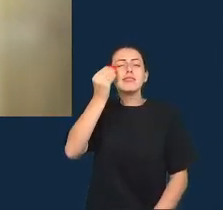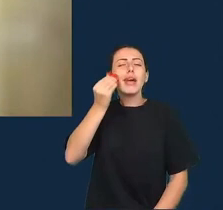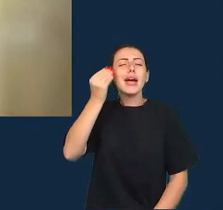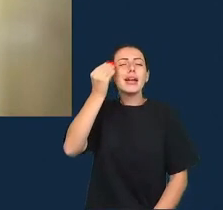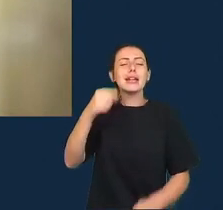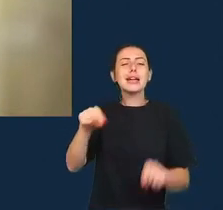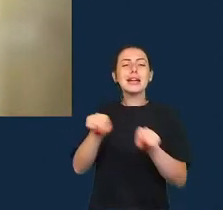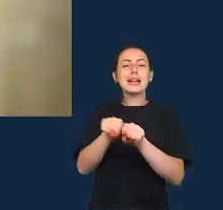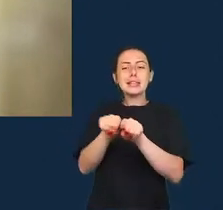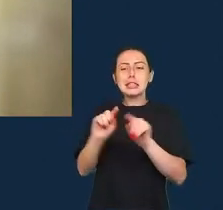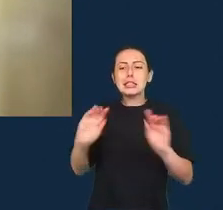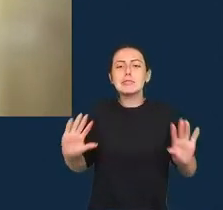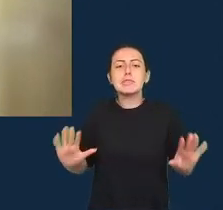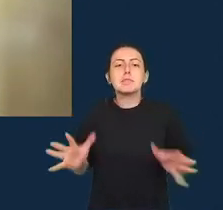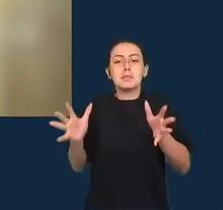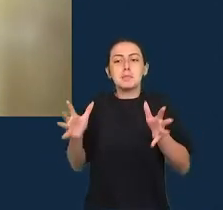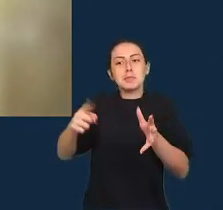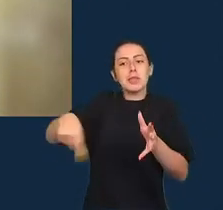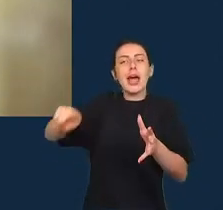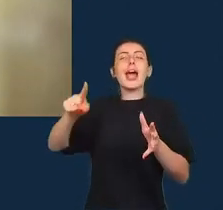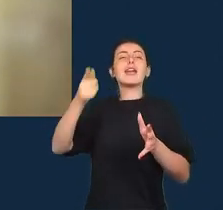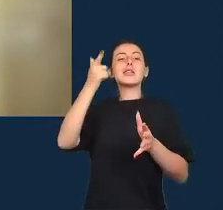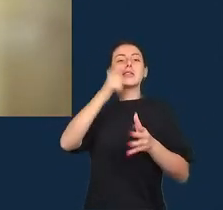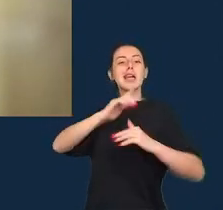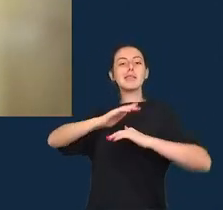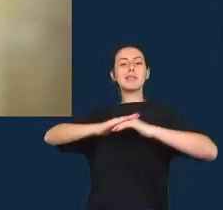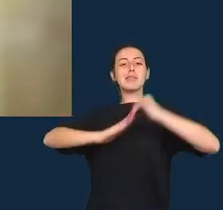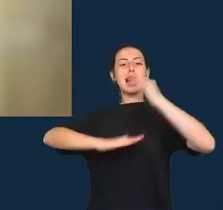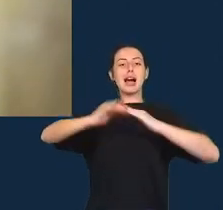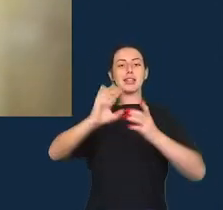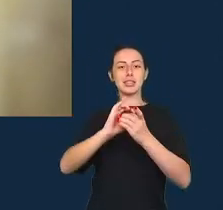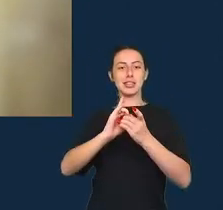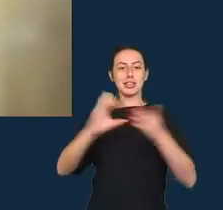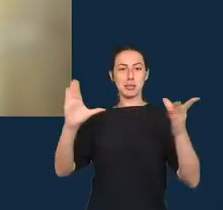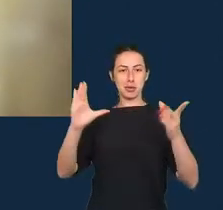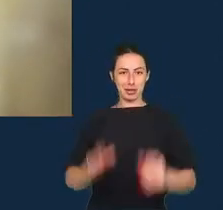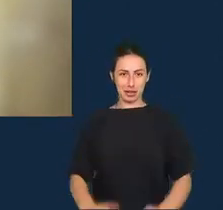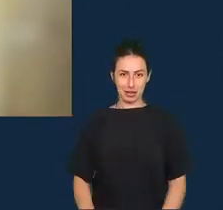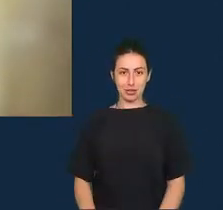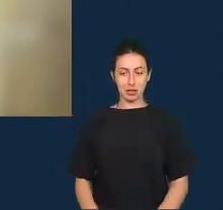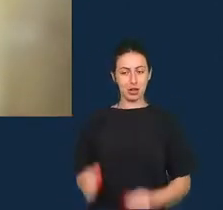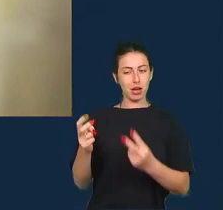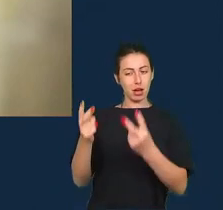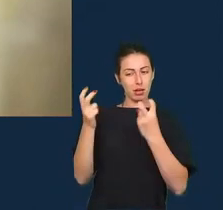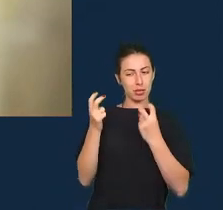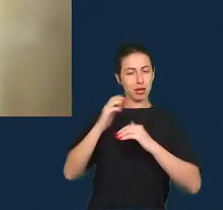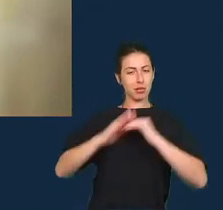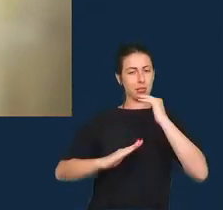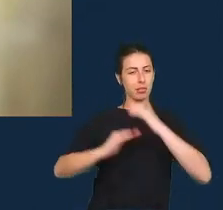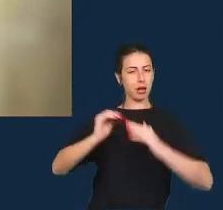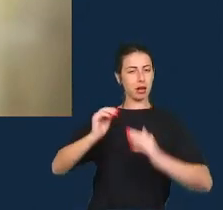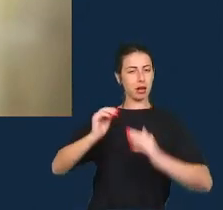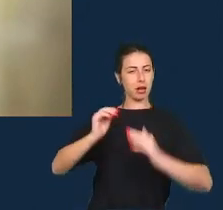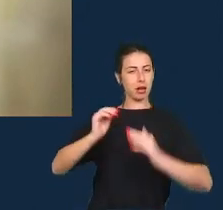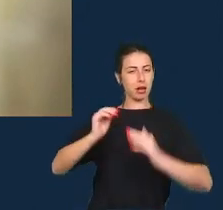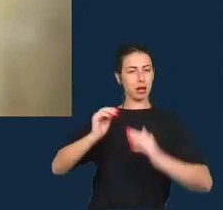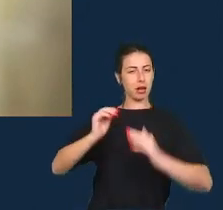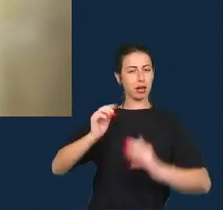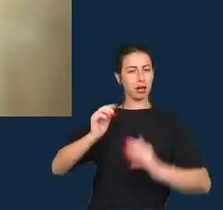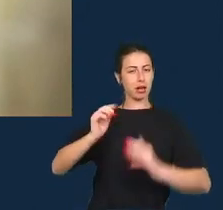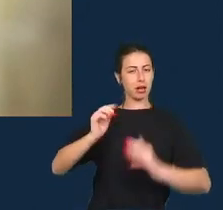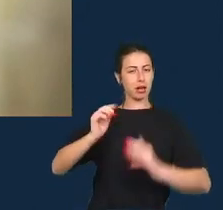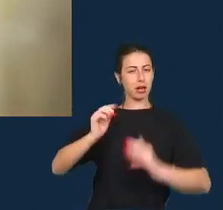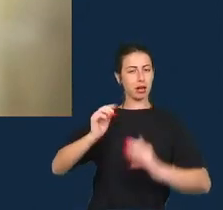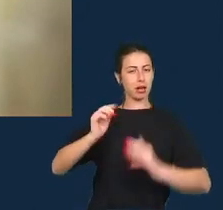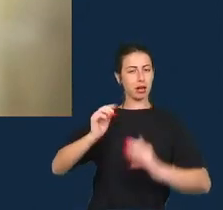democrático olhando as práticas do cotidiano que todos nós conhecemos e com as quais